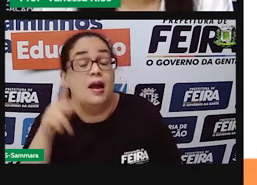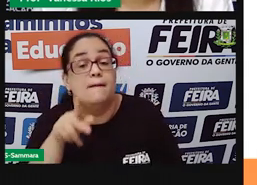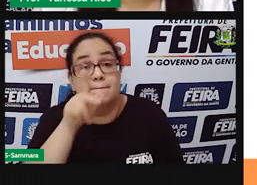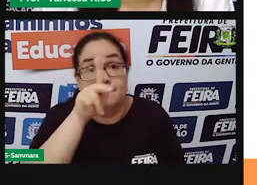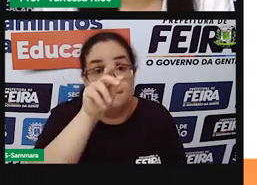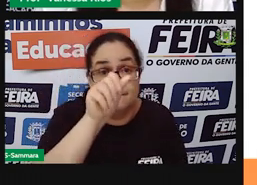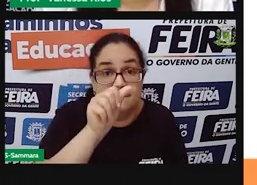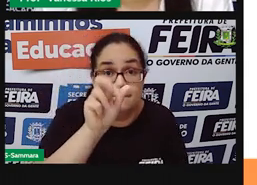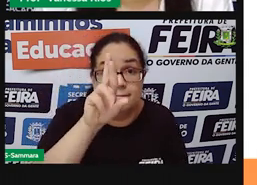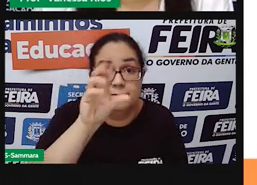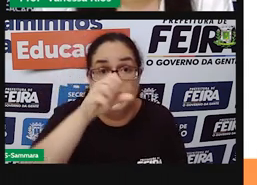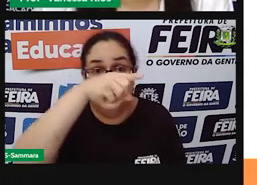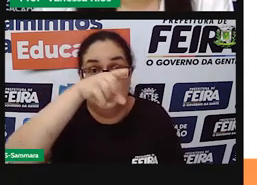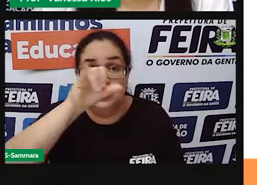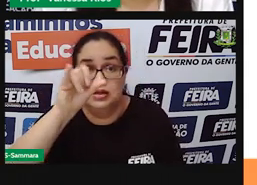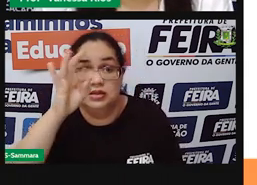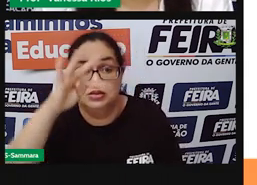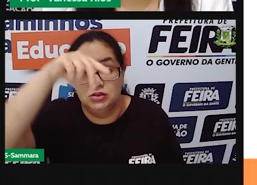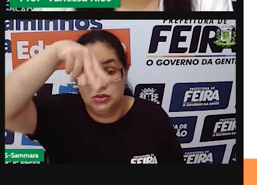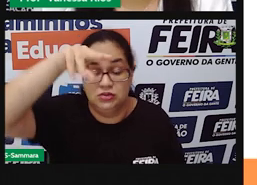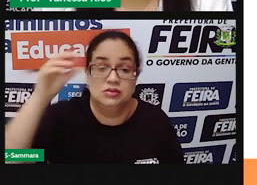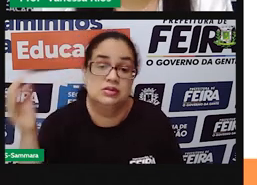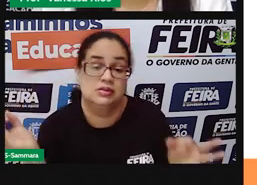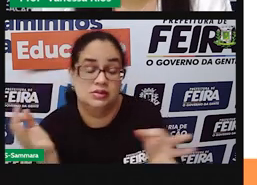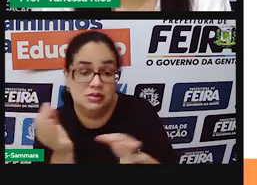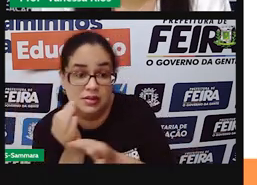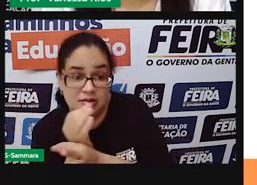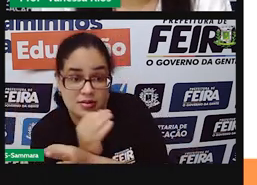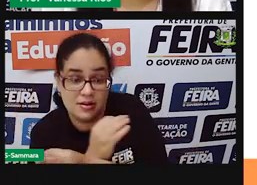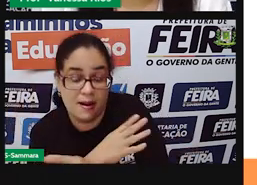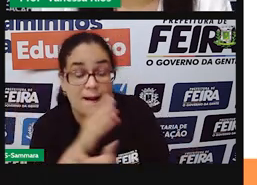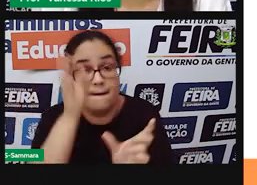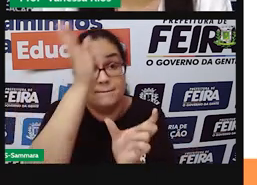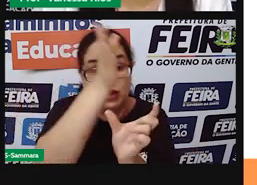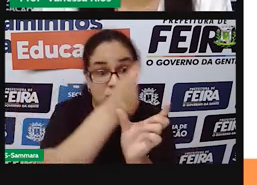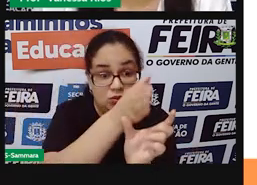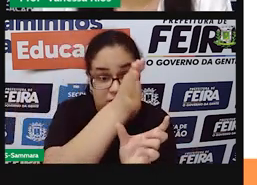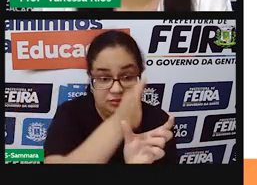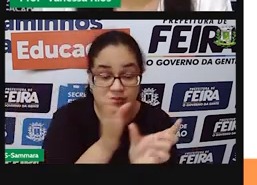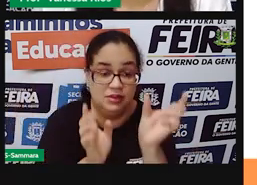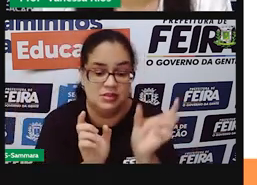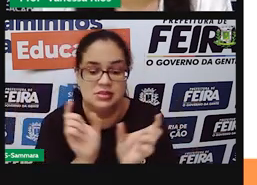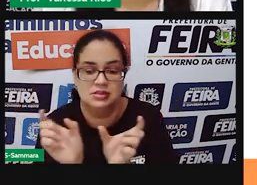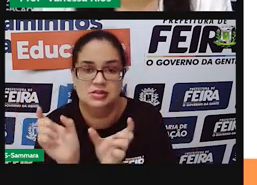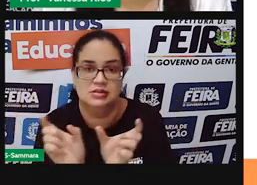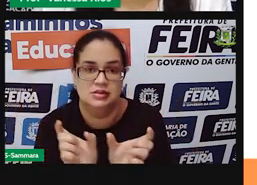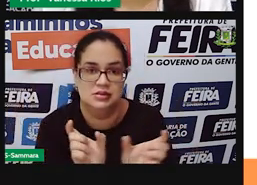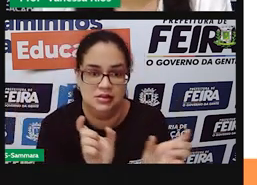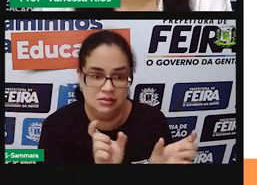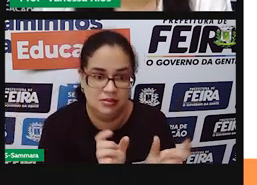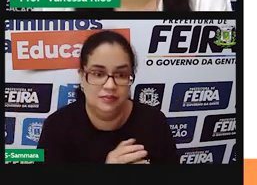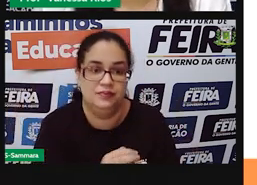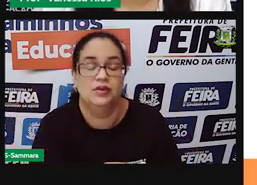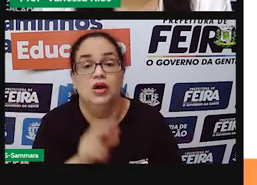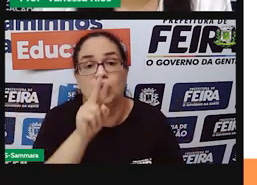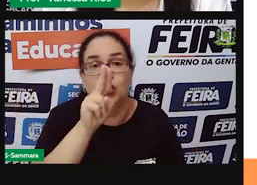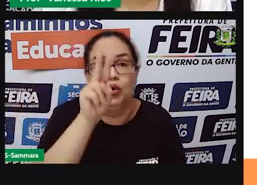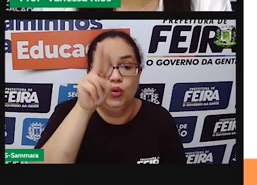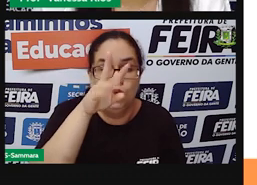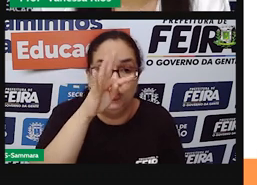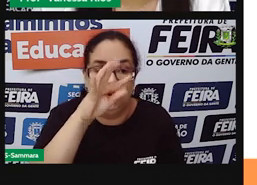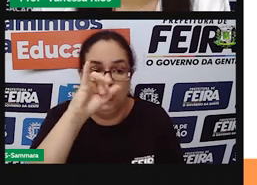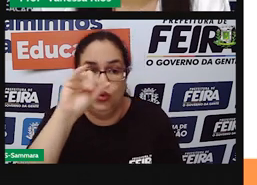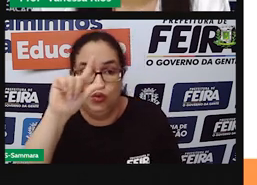paroxítonas são as palavras onde a sílaba tônica é a penúltima. Penúltima, exemplo aí, fútil, tórax,